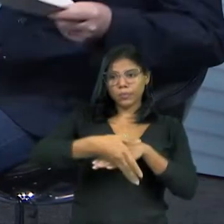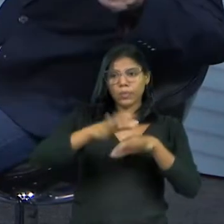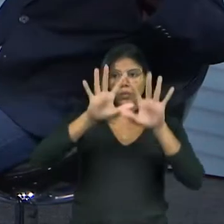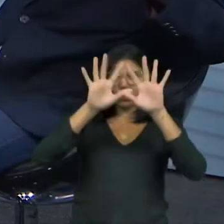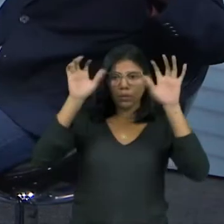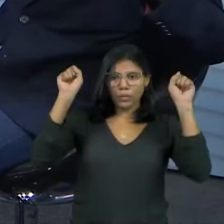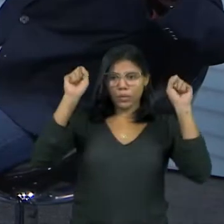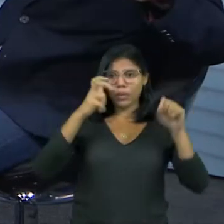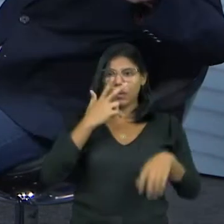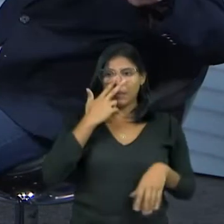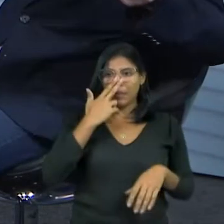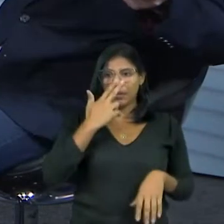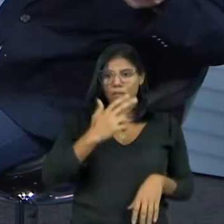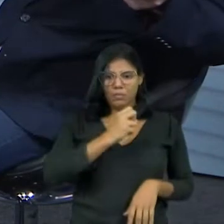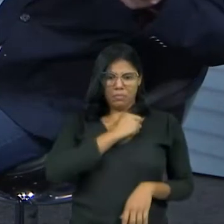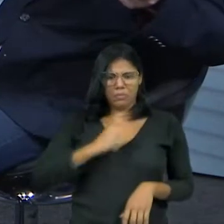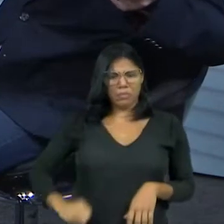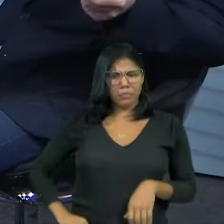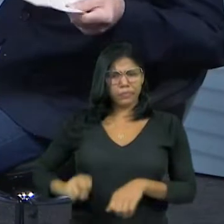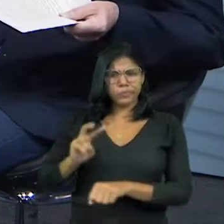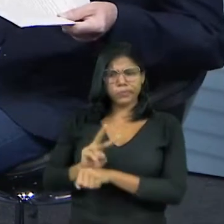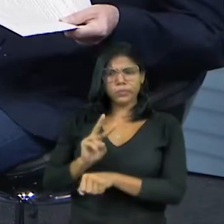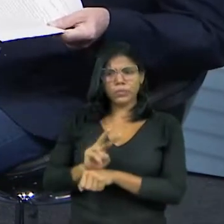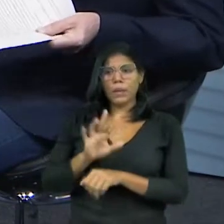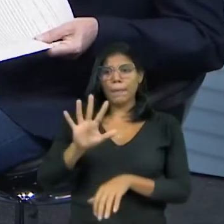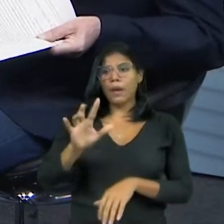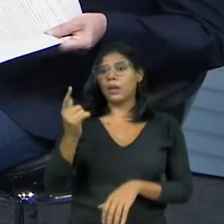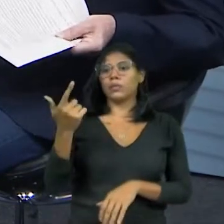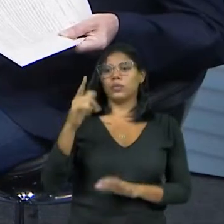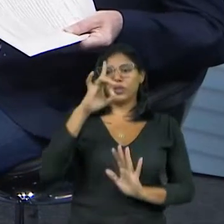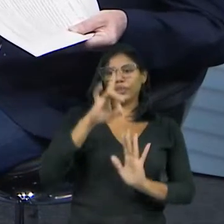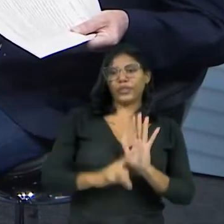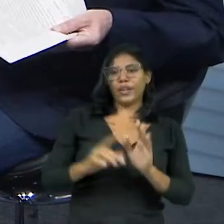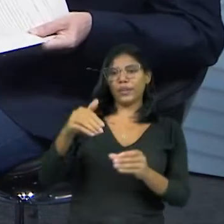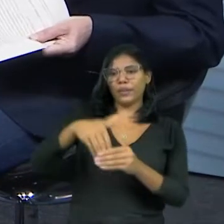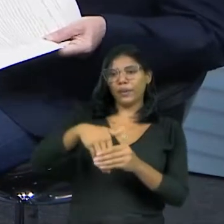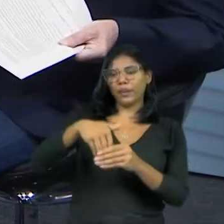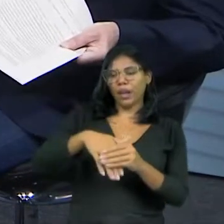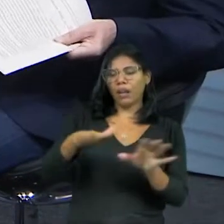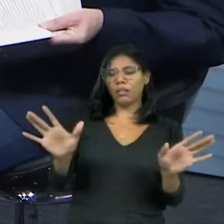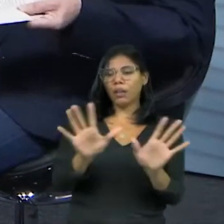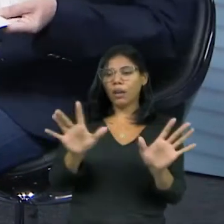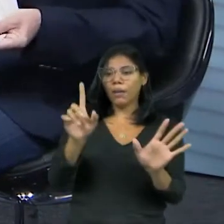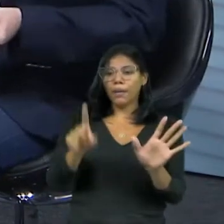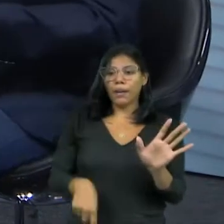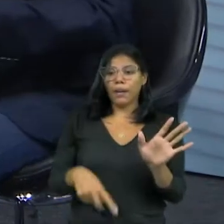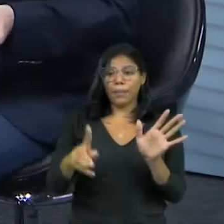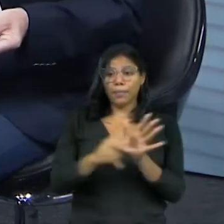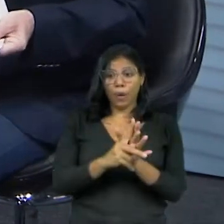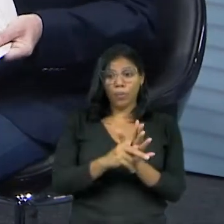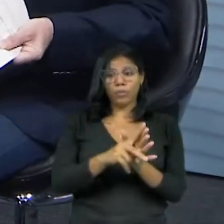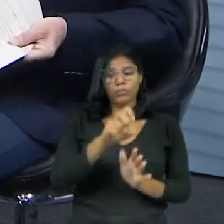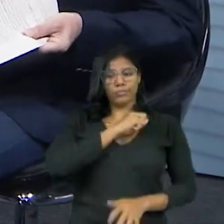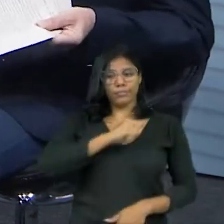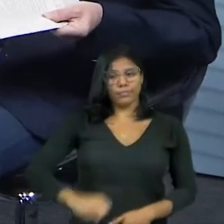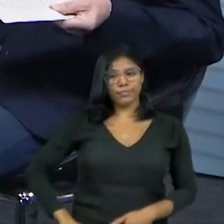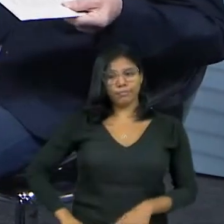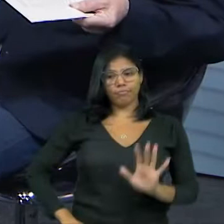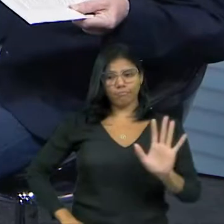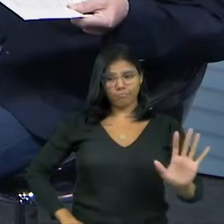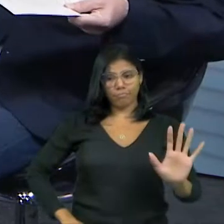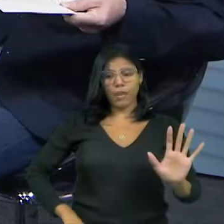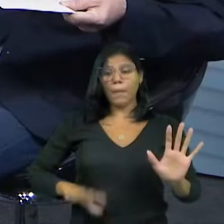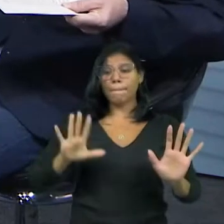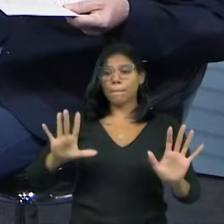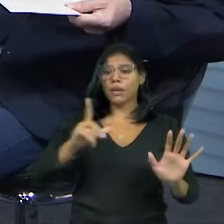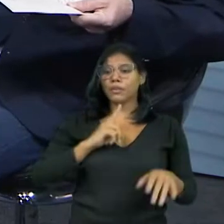Ele seria uma espécie de um senador, mas ele não teria direito a votar. Obviamente que o voto seria dos senadores eleitos, evidentemente. Mas ele